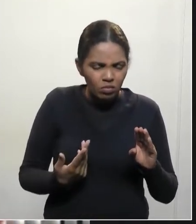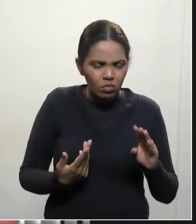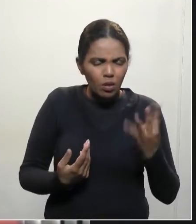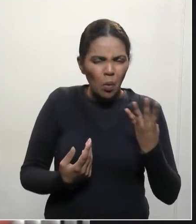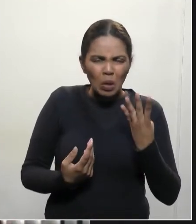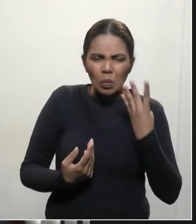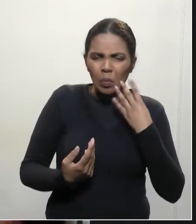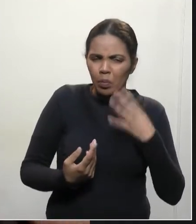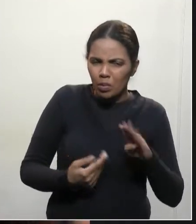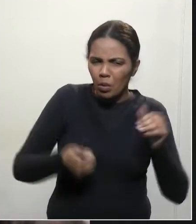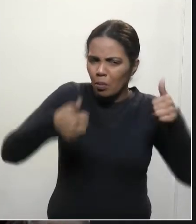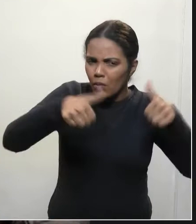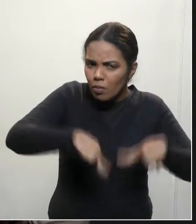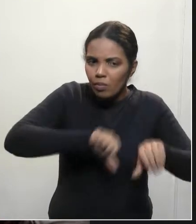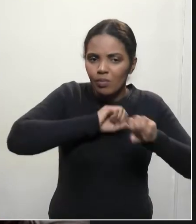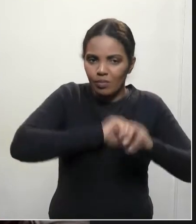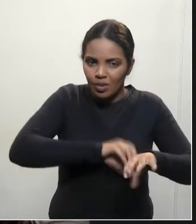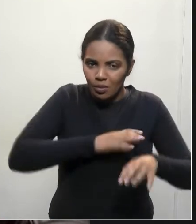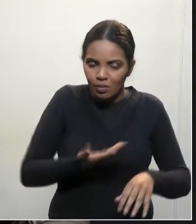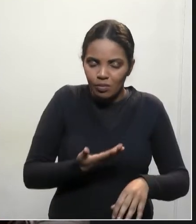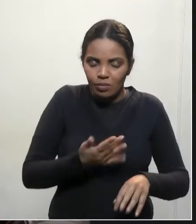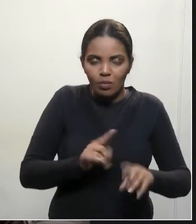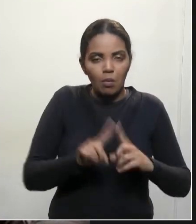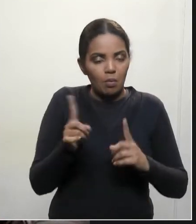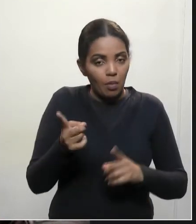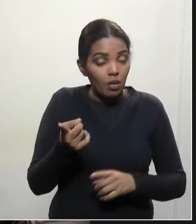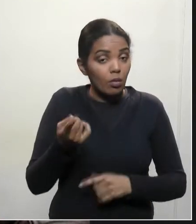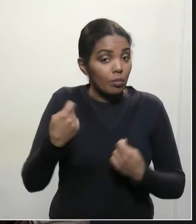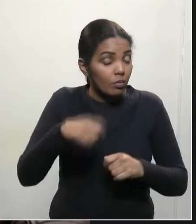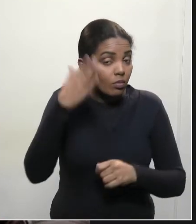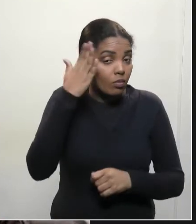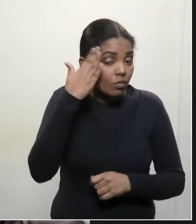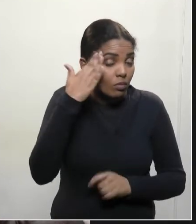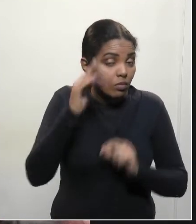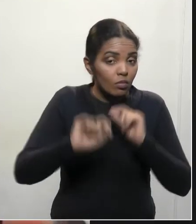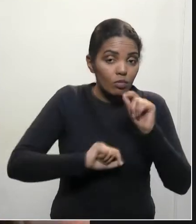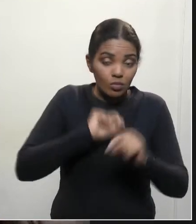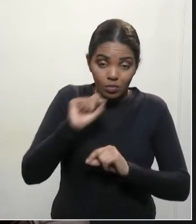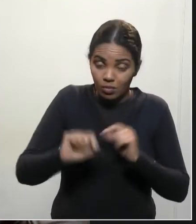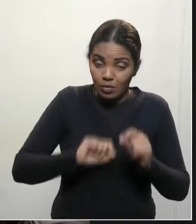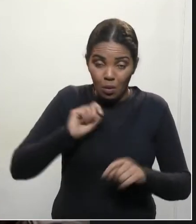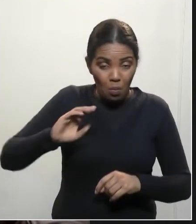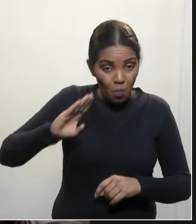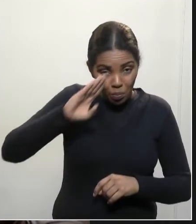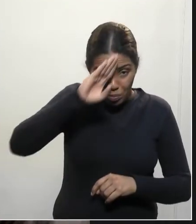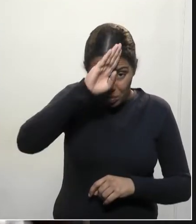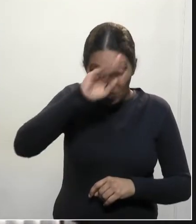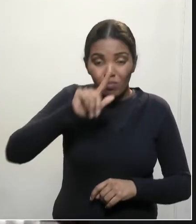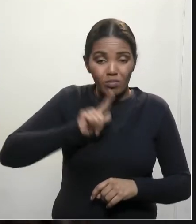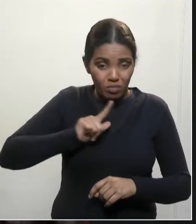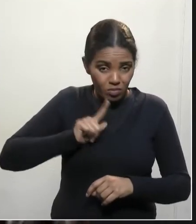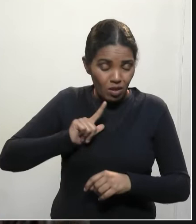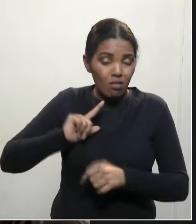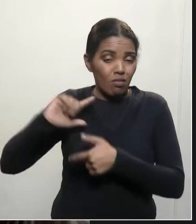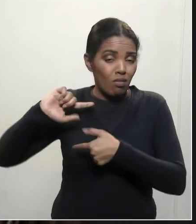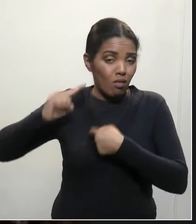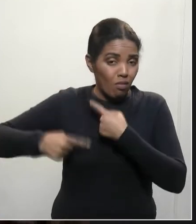Sabendo que o governo atual, Bolsonaro, herdou, além de um país quebrado, que foi